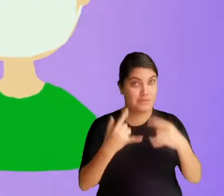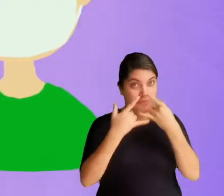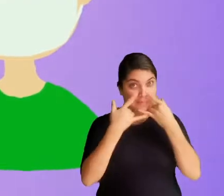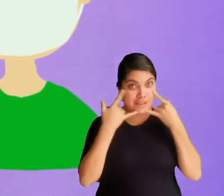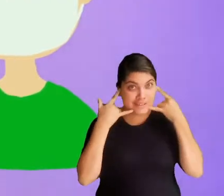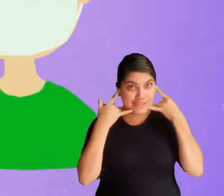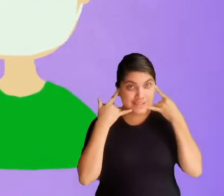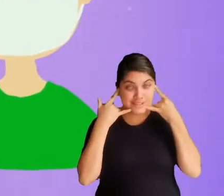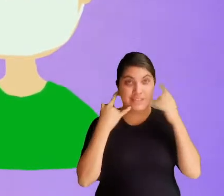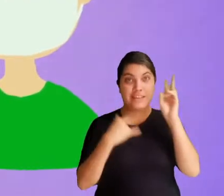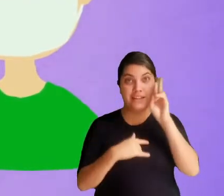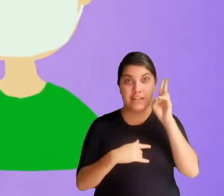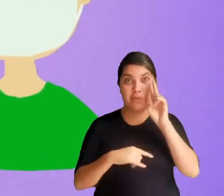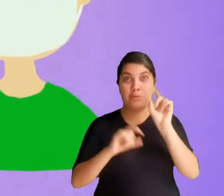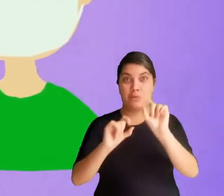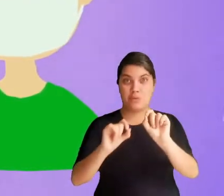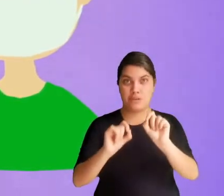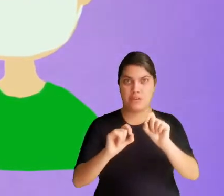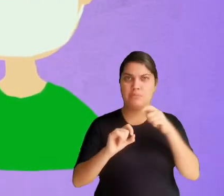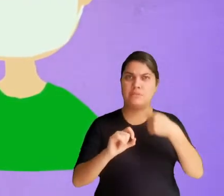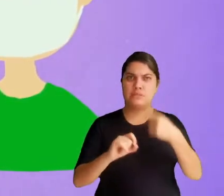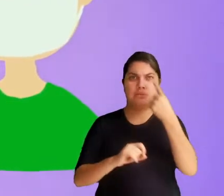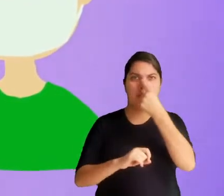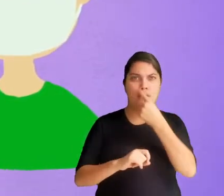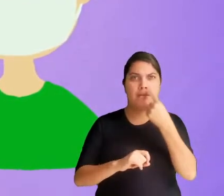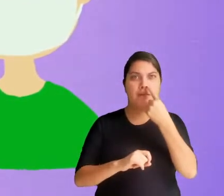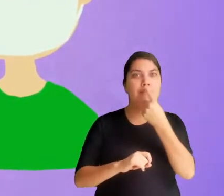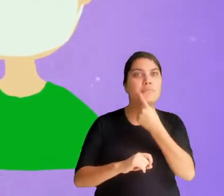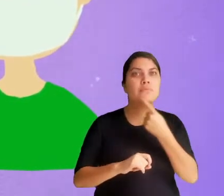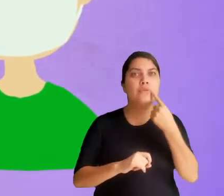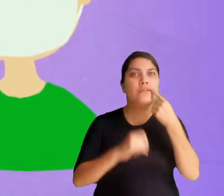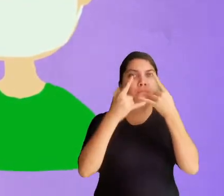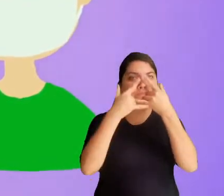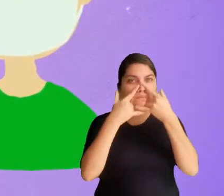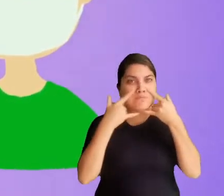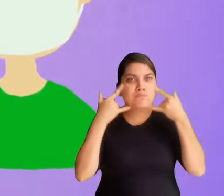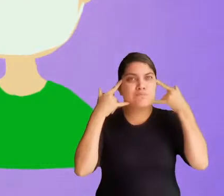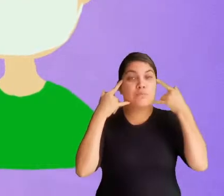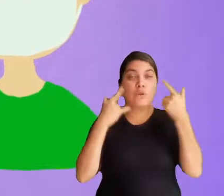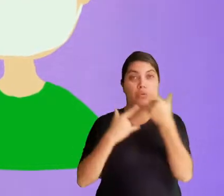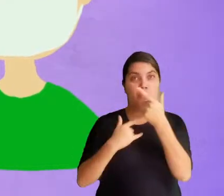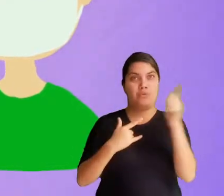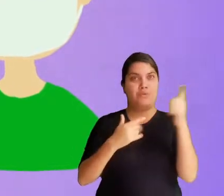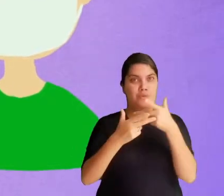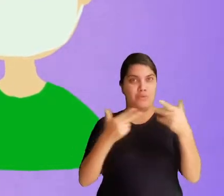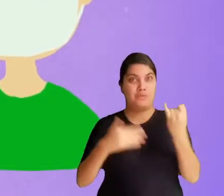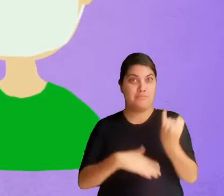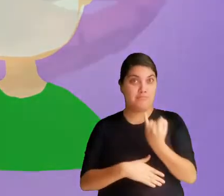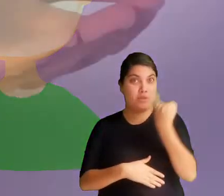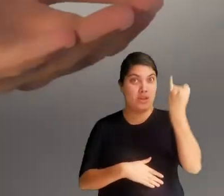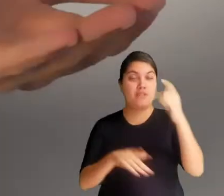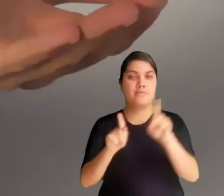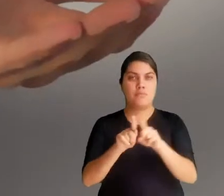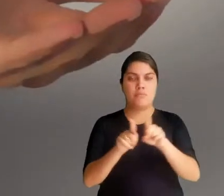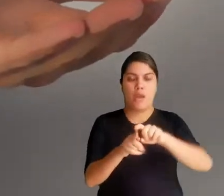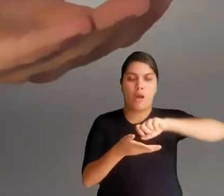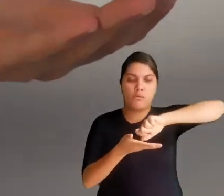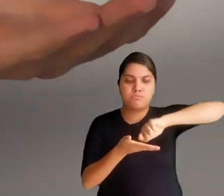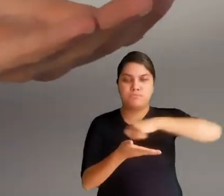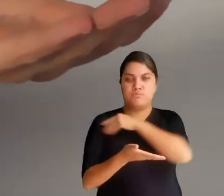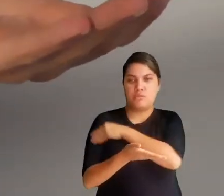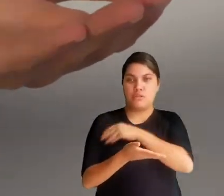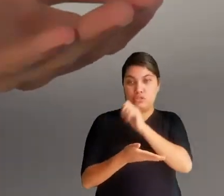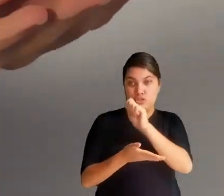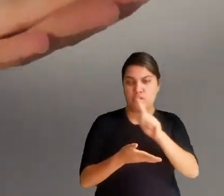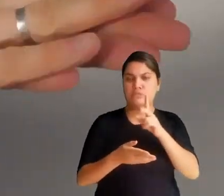usado direitinho a máscara? Lembre-se de que ela deve cobrir toda a boca e nariz. Outra coisa importante é passar o álcool em